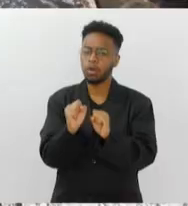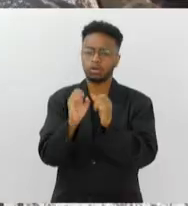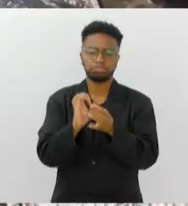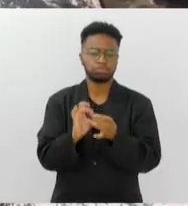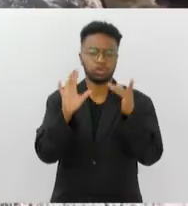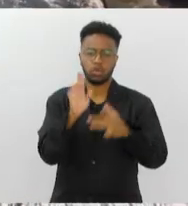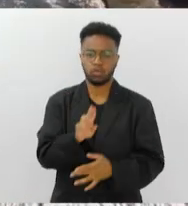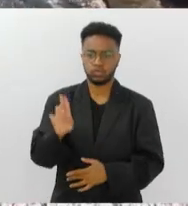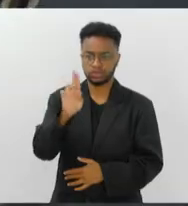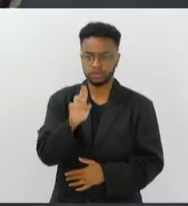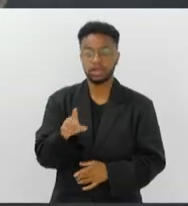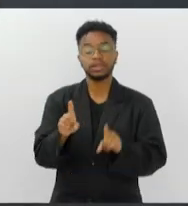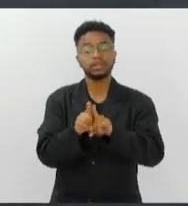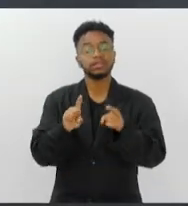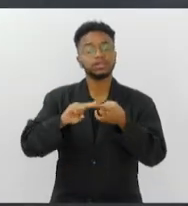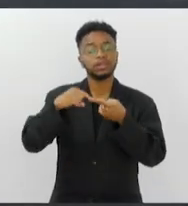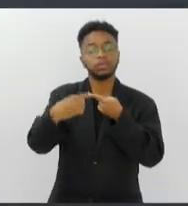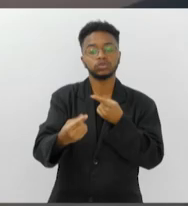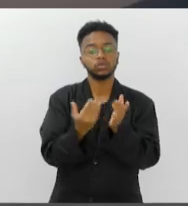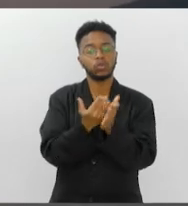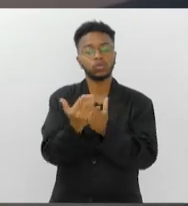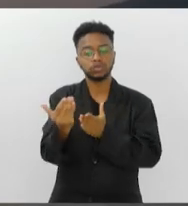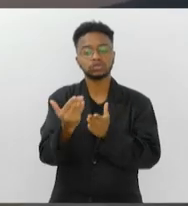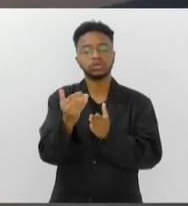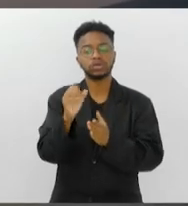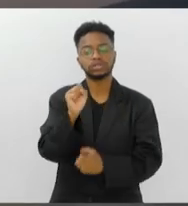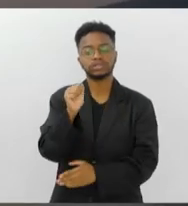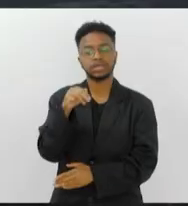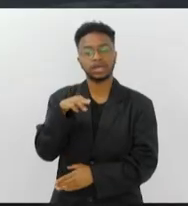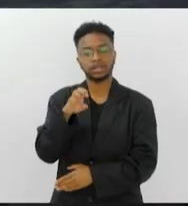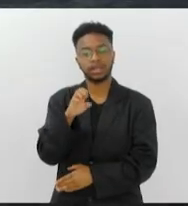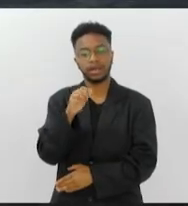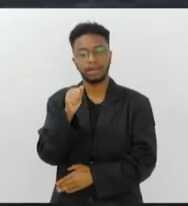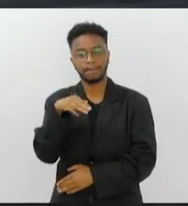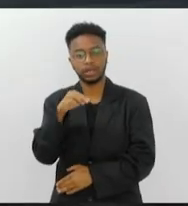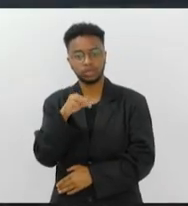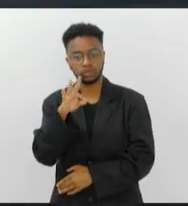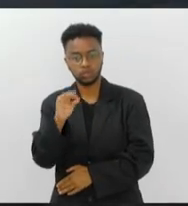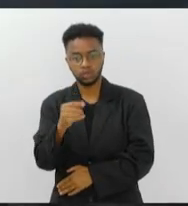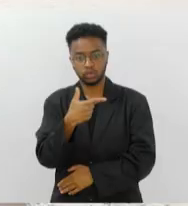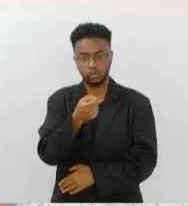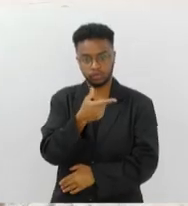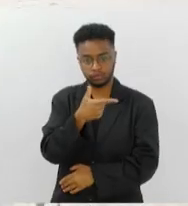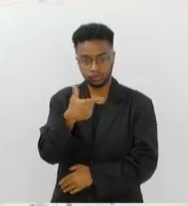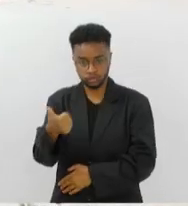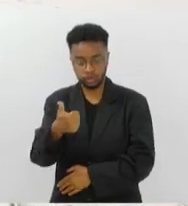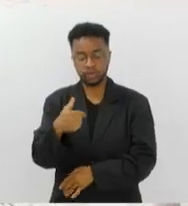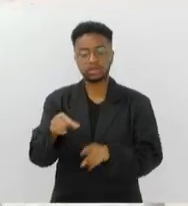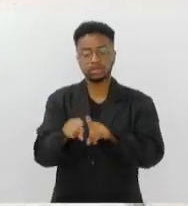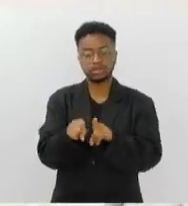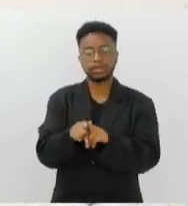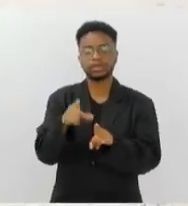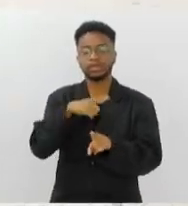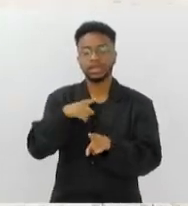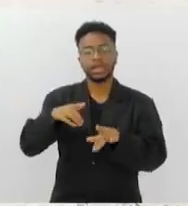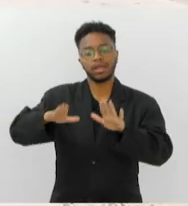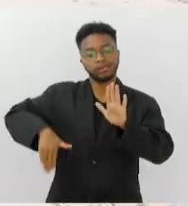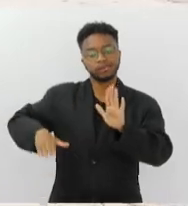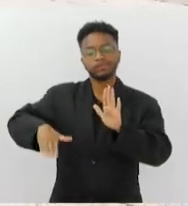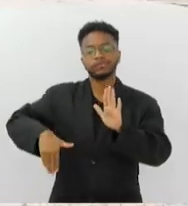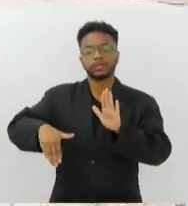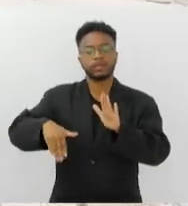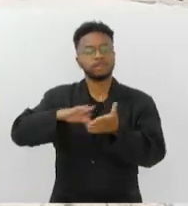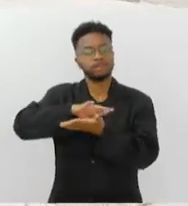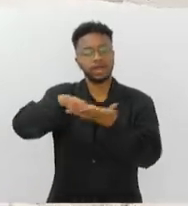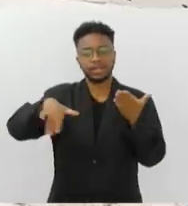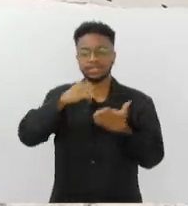concessão dos serviços de saneamento em 2021, as águas da Baía de Guanabara ganharam destaque com a volta da bauneabilidade em